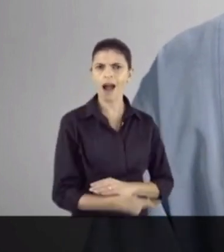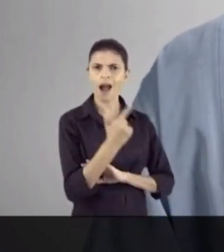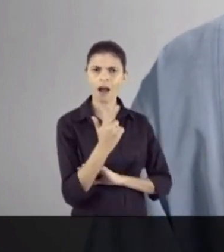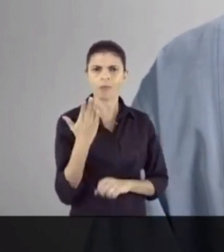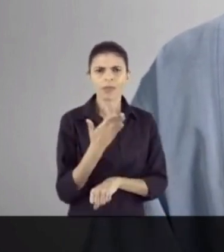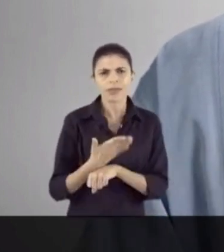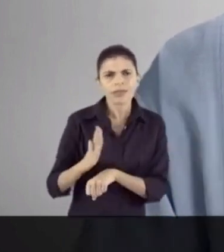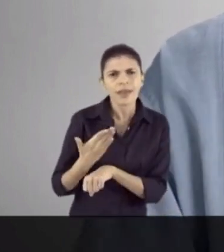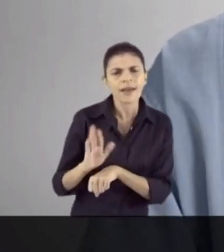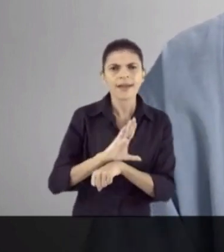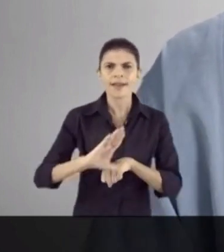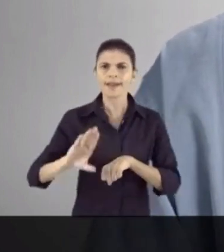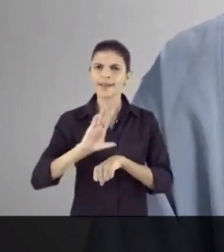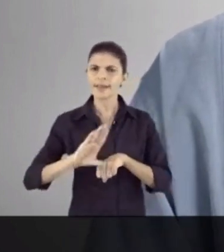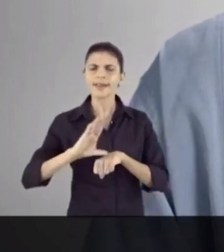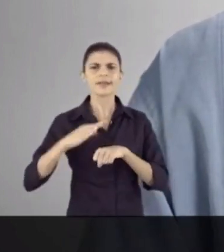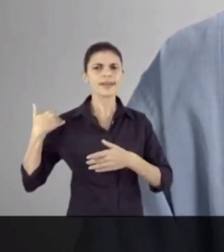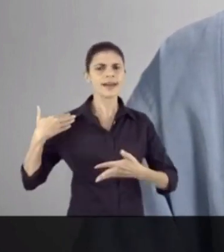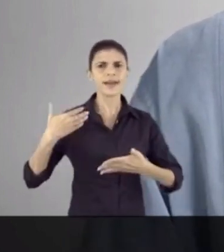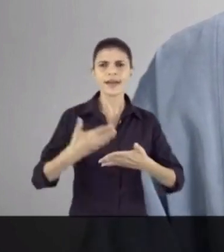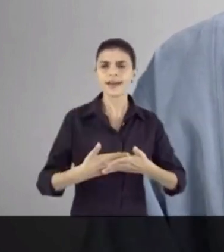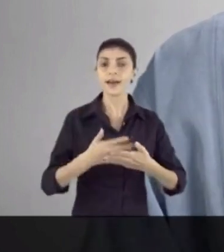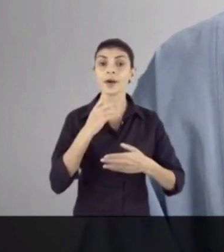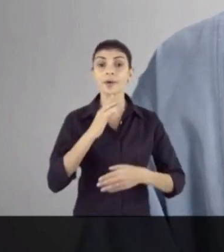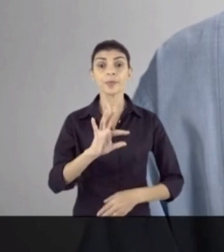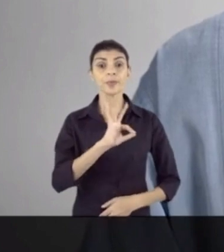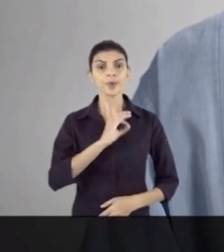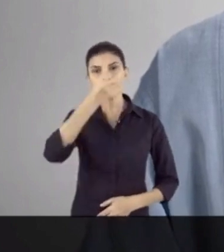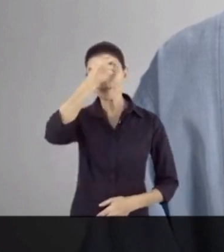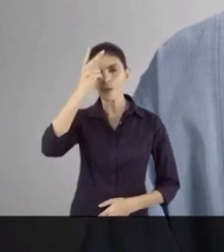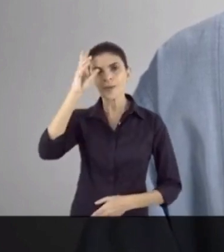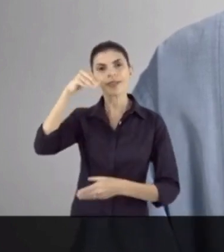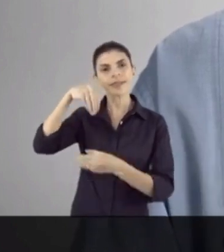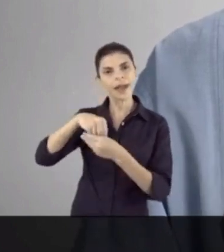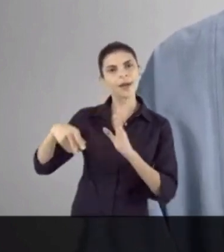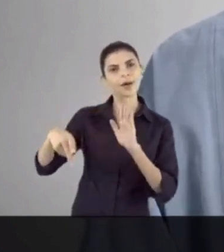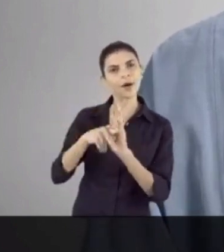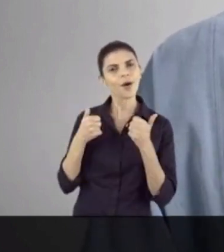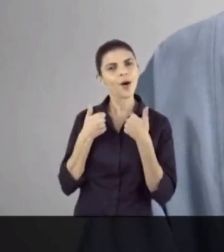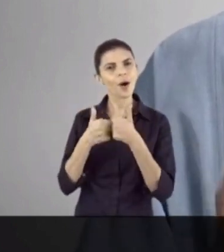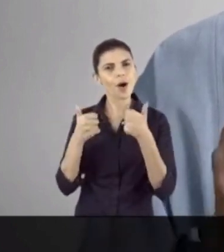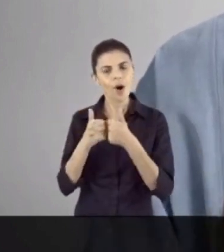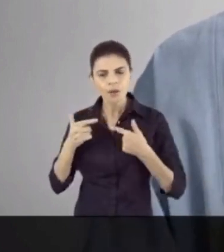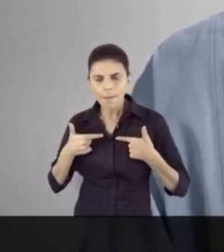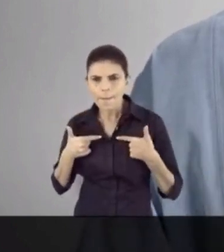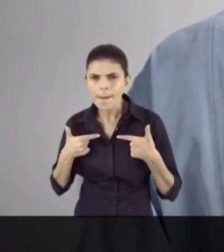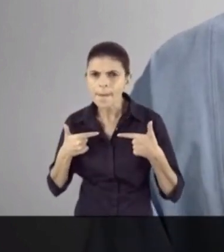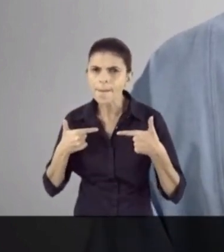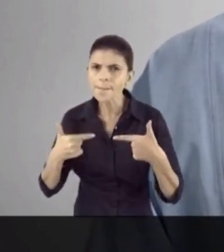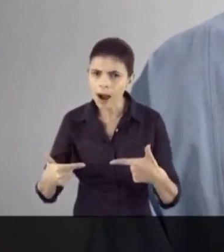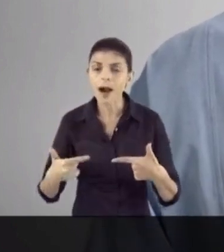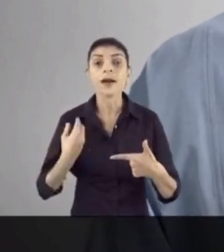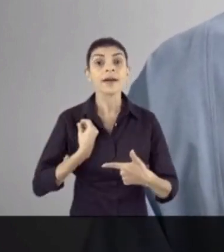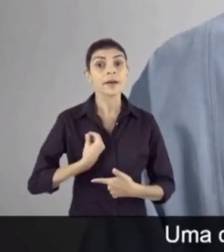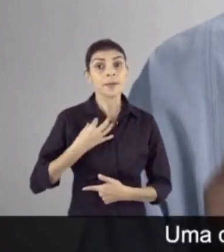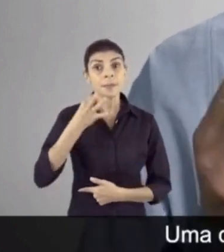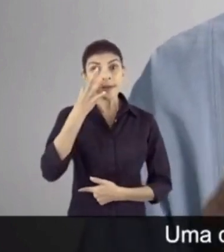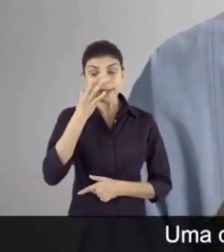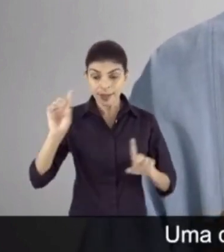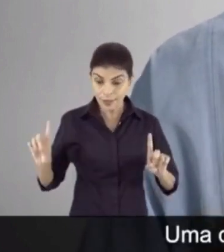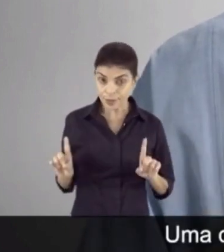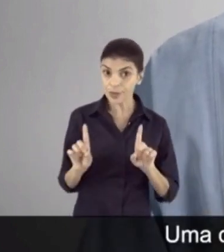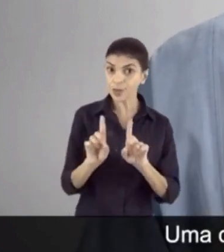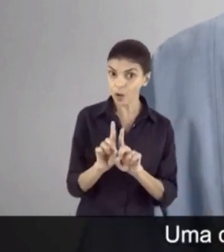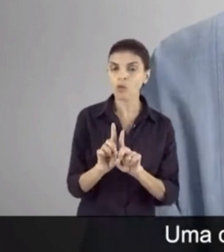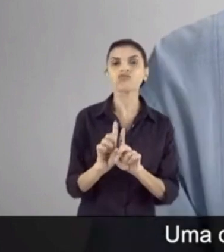altamente treinados e fortemente armados Criando assim a Polícia Municipal do Rio Segundo Ônibus presente Uma